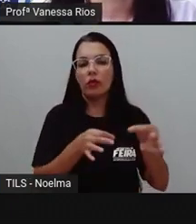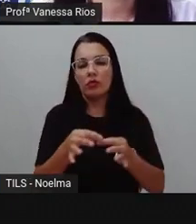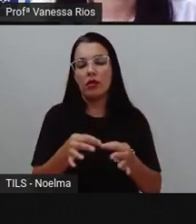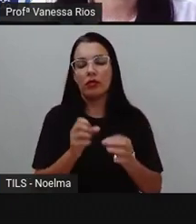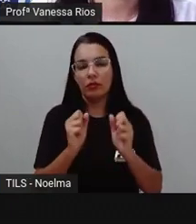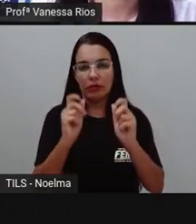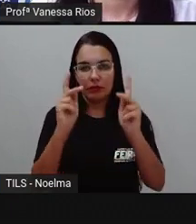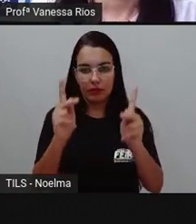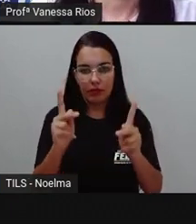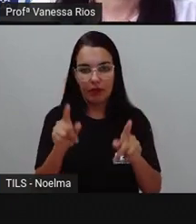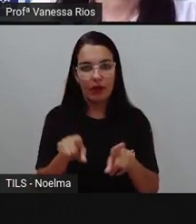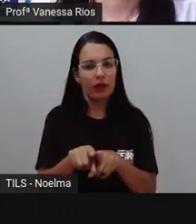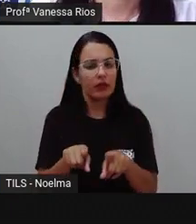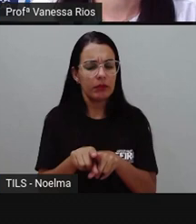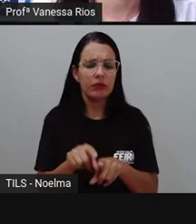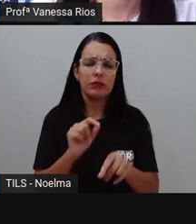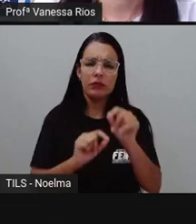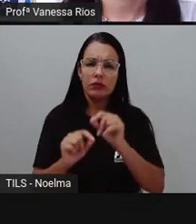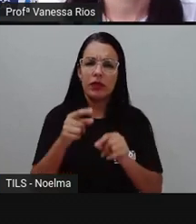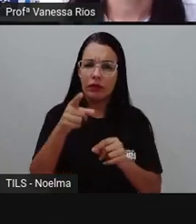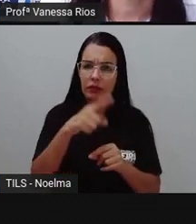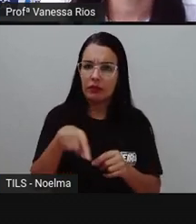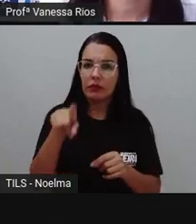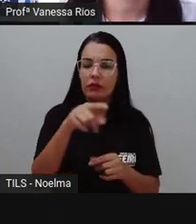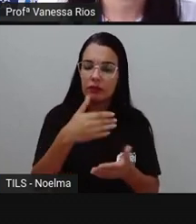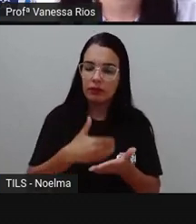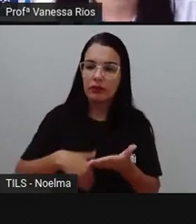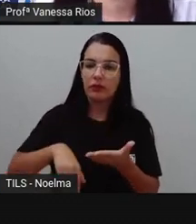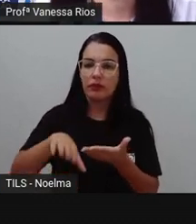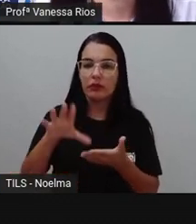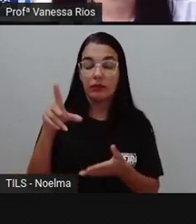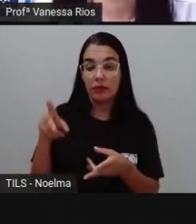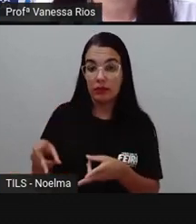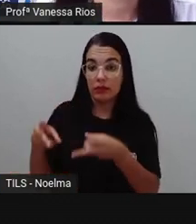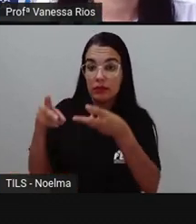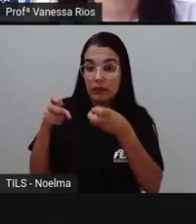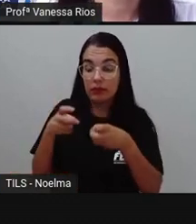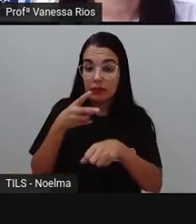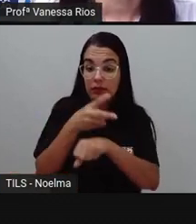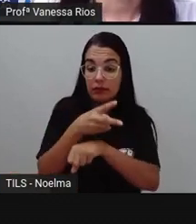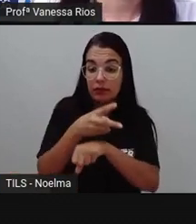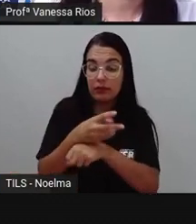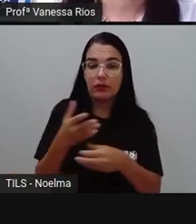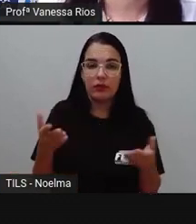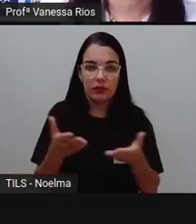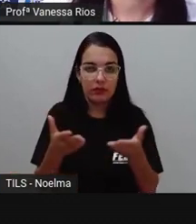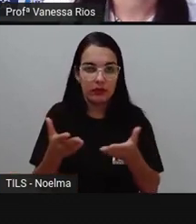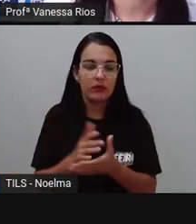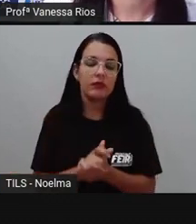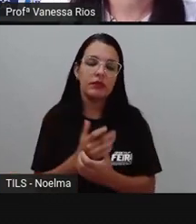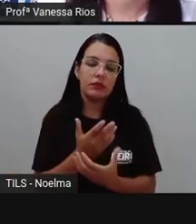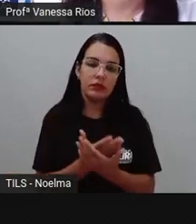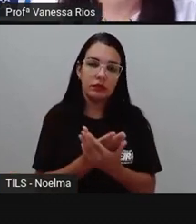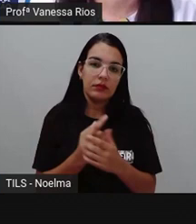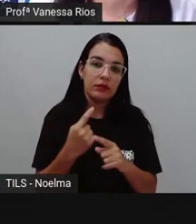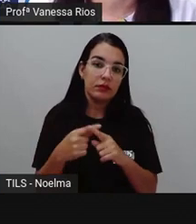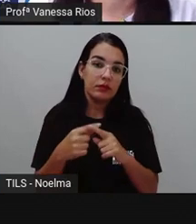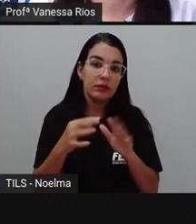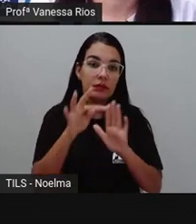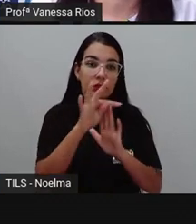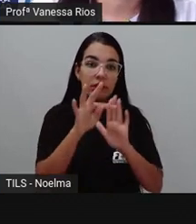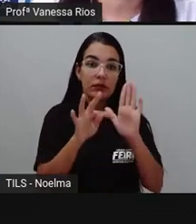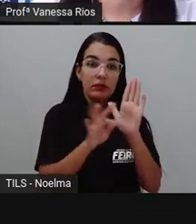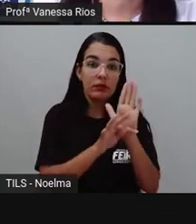E é um dos assuntos que a gente vai tratar e vai observar na videoaula de hoje. Observar que o texto da resenha